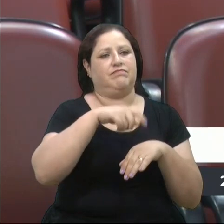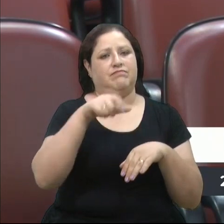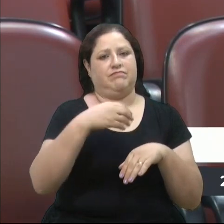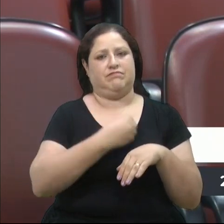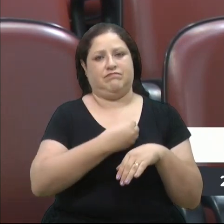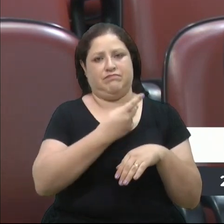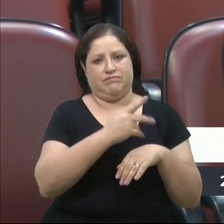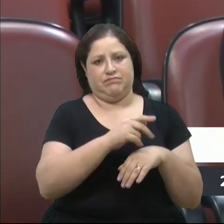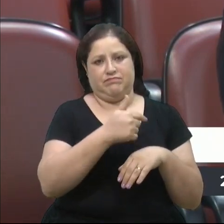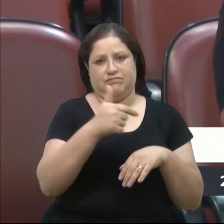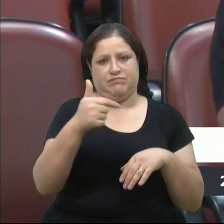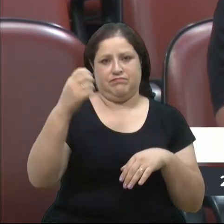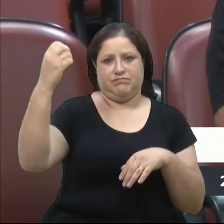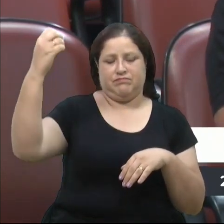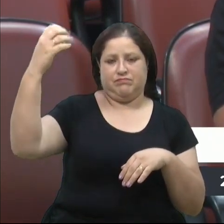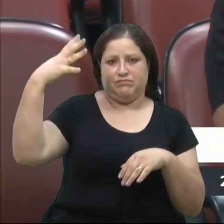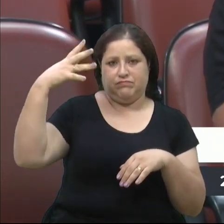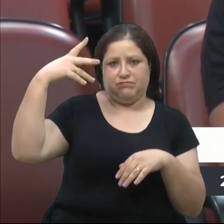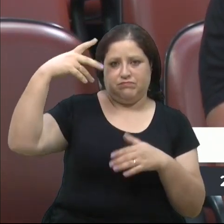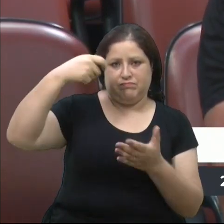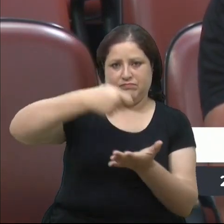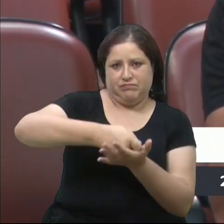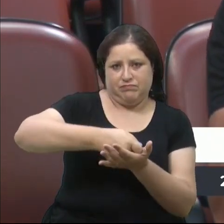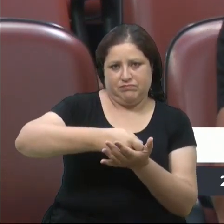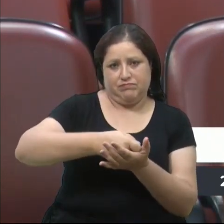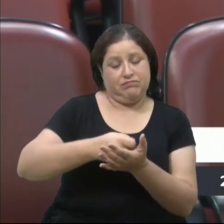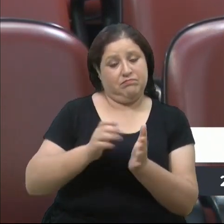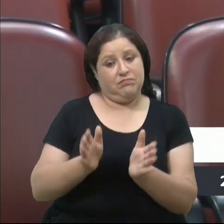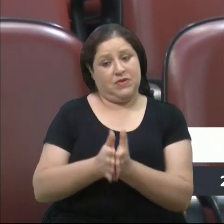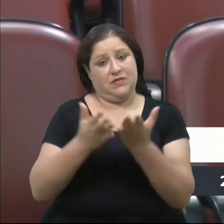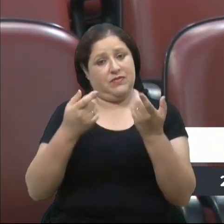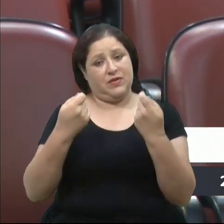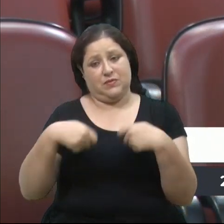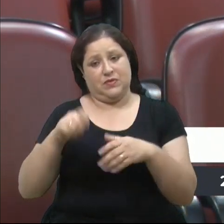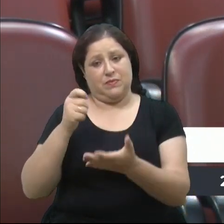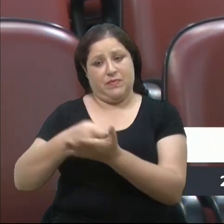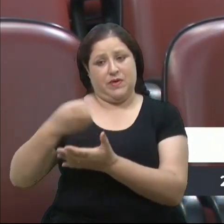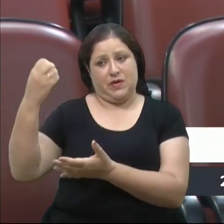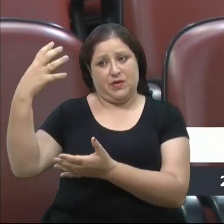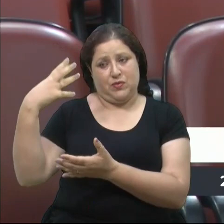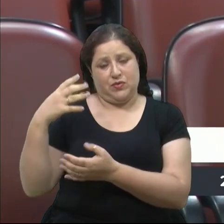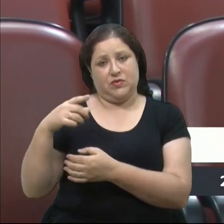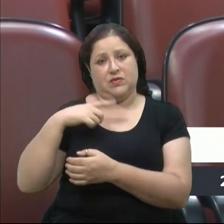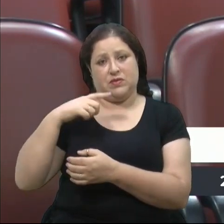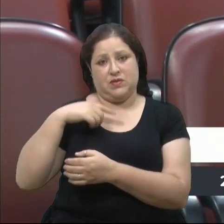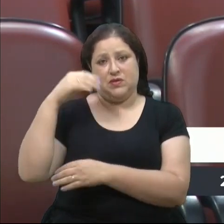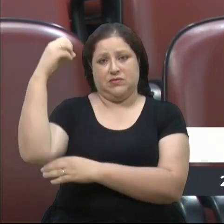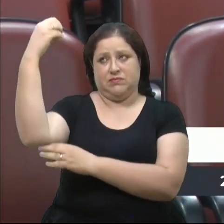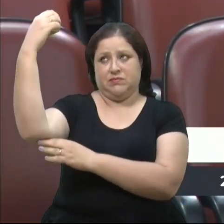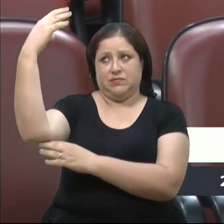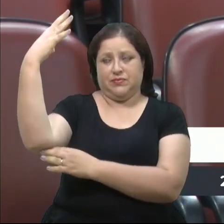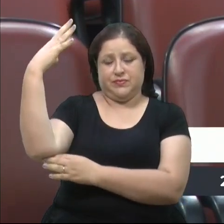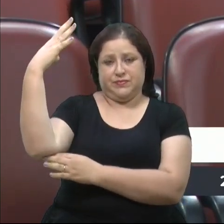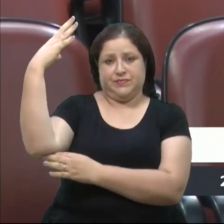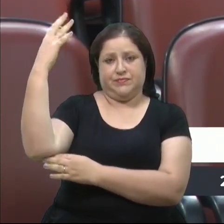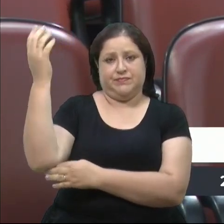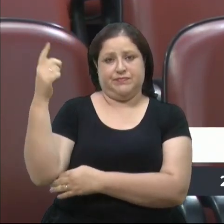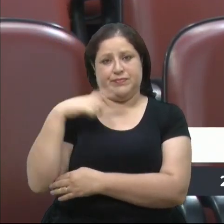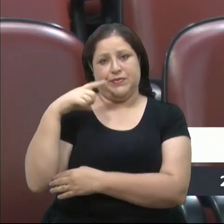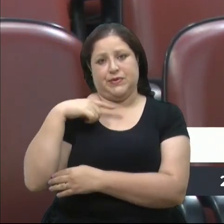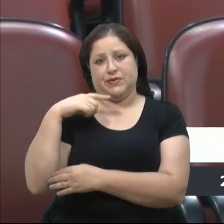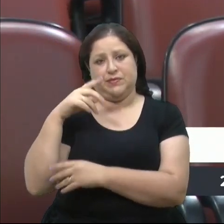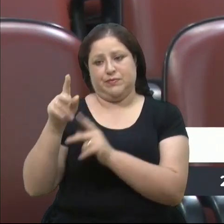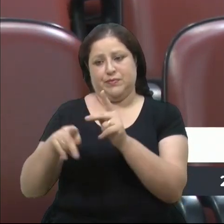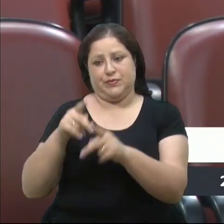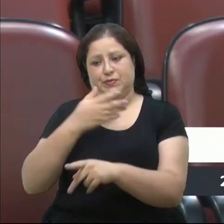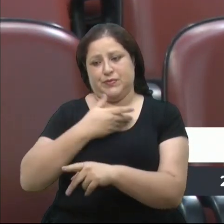Eles não têm luz para pagar, que maravilha, né, não podem, não precisa pagar luz. Eles têm a luz do poste, a luz pública.